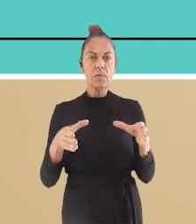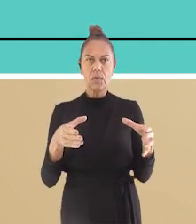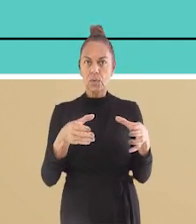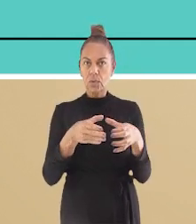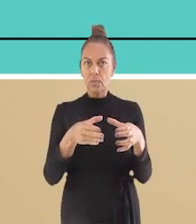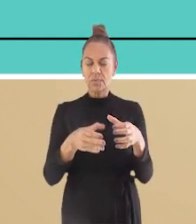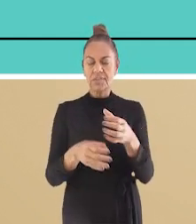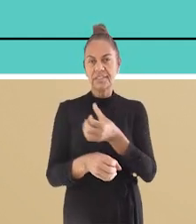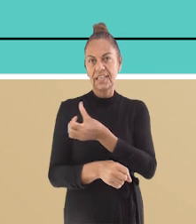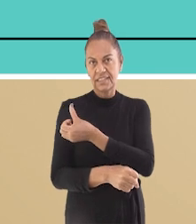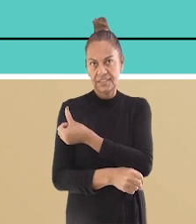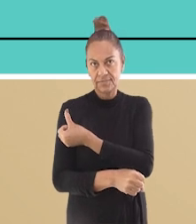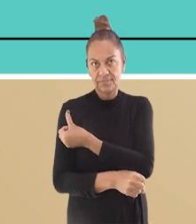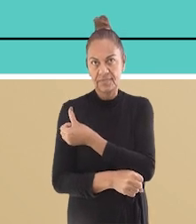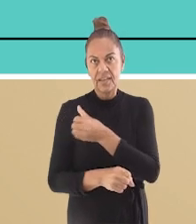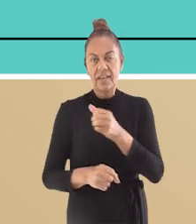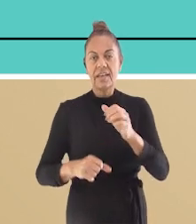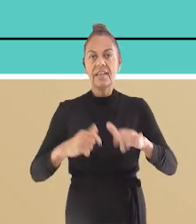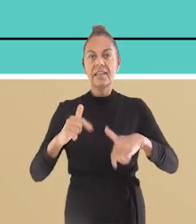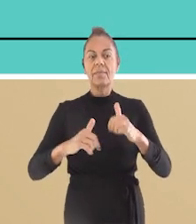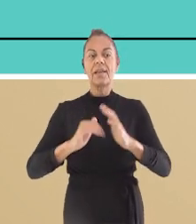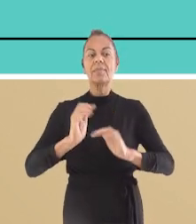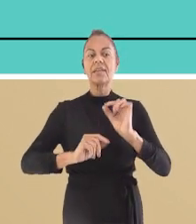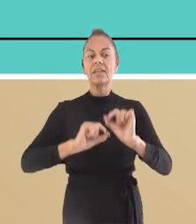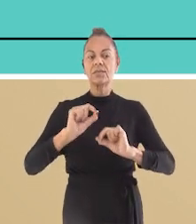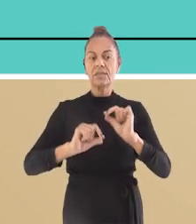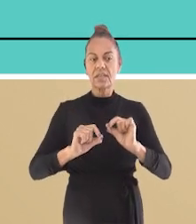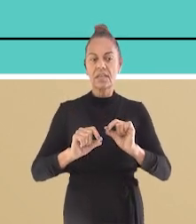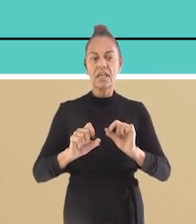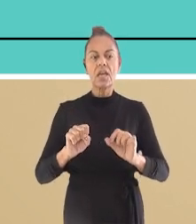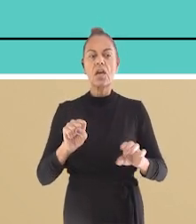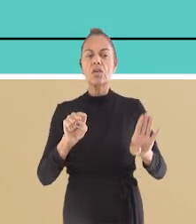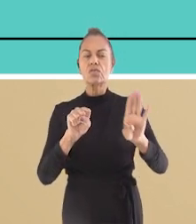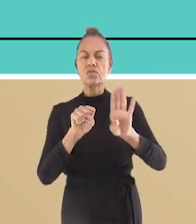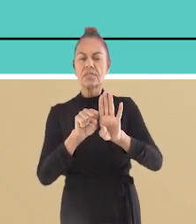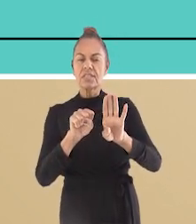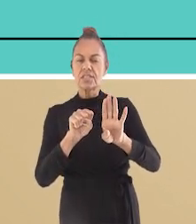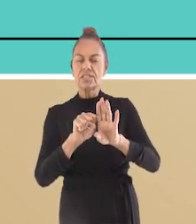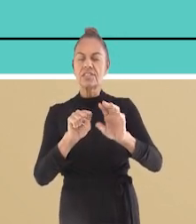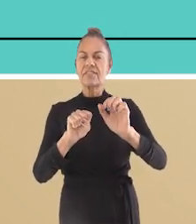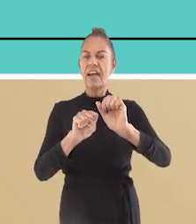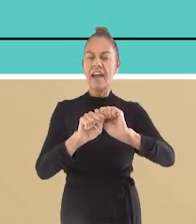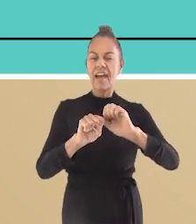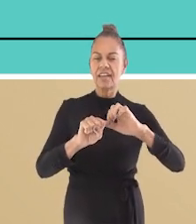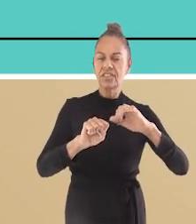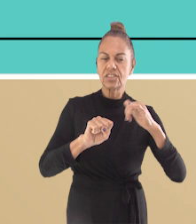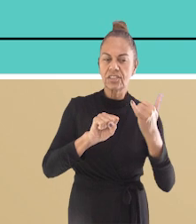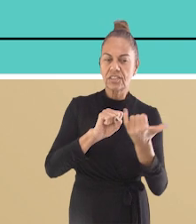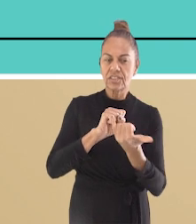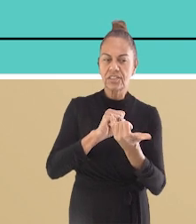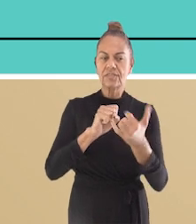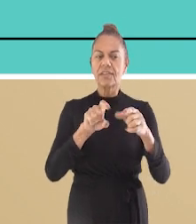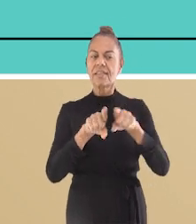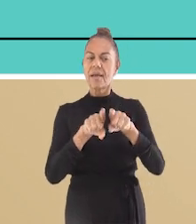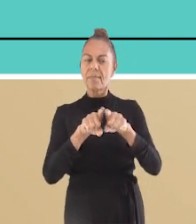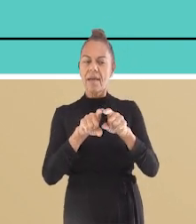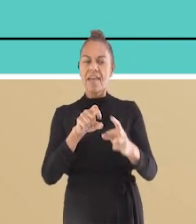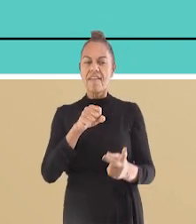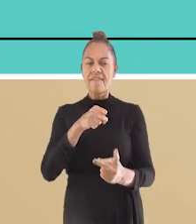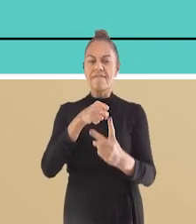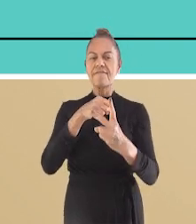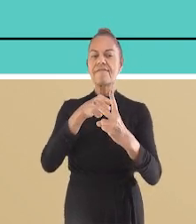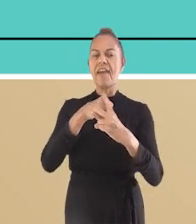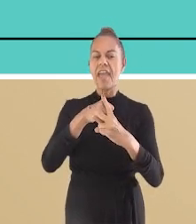sinais. Trabalhabilidade, analisar a função e as flexões de substantivos e adjetivos